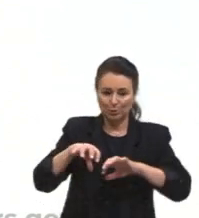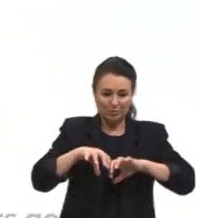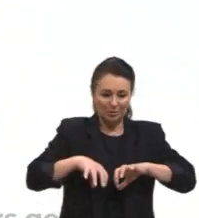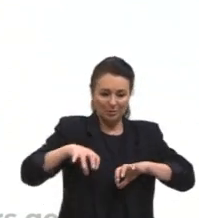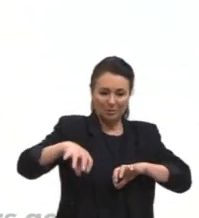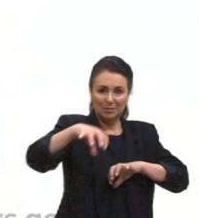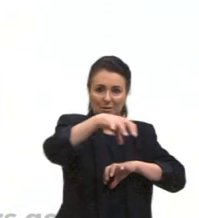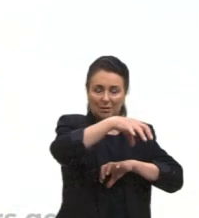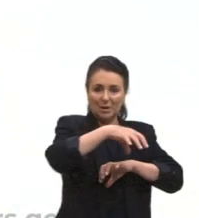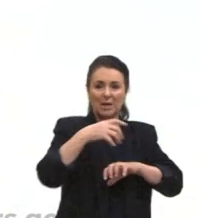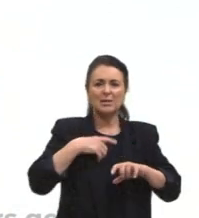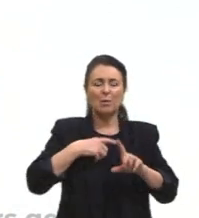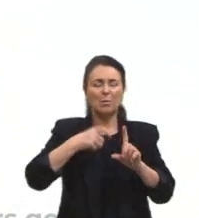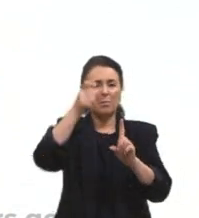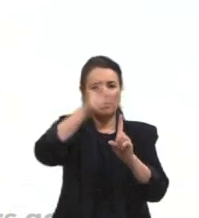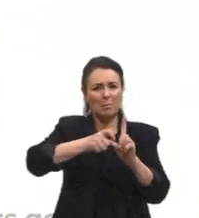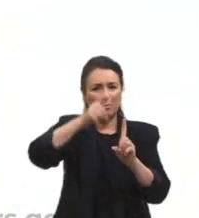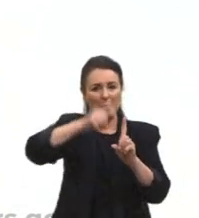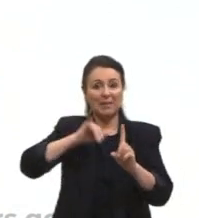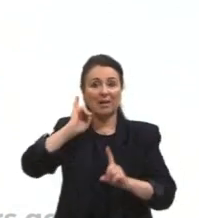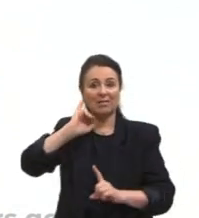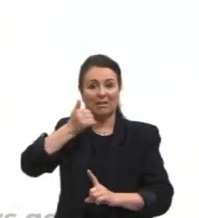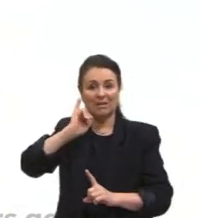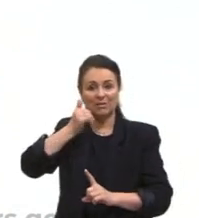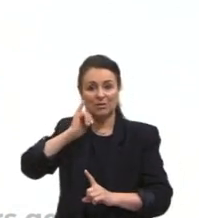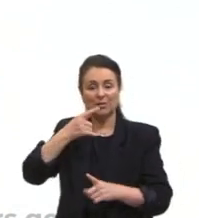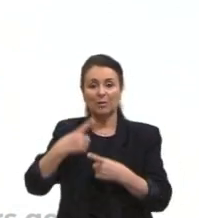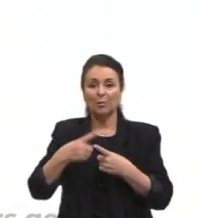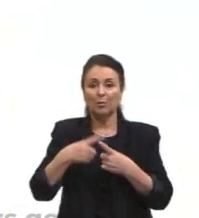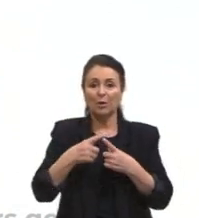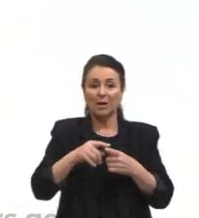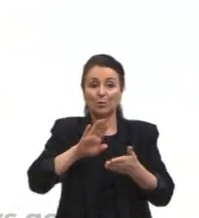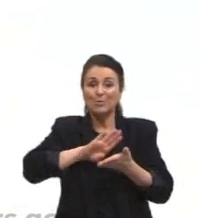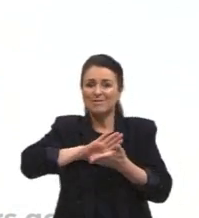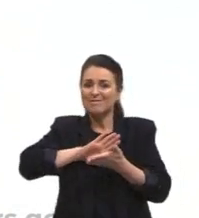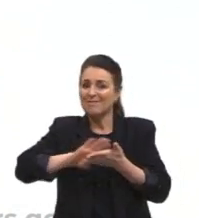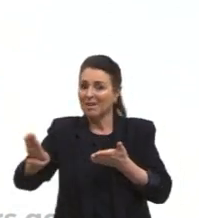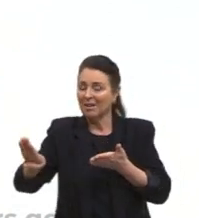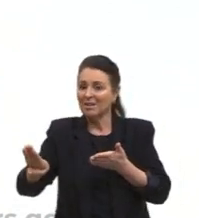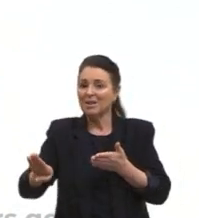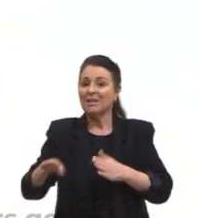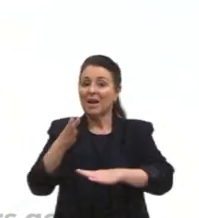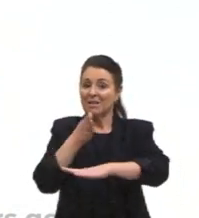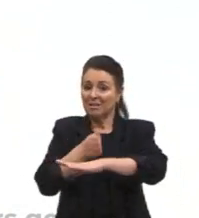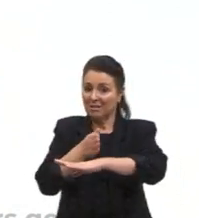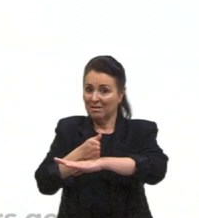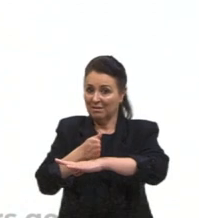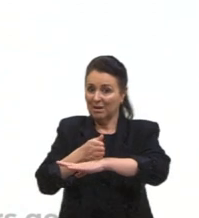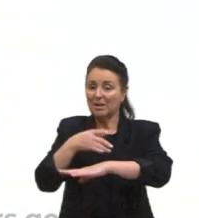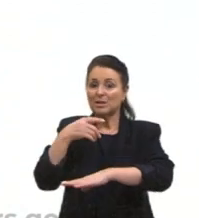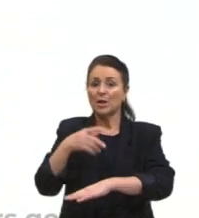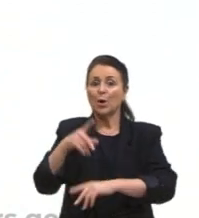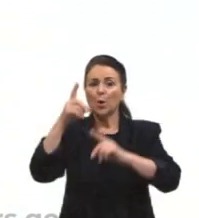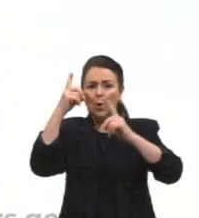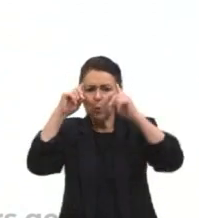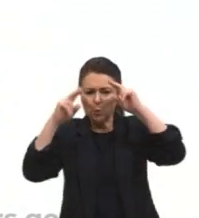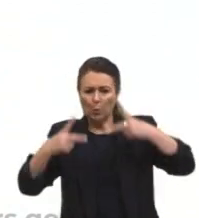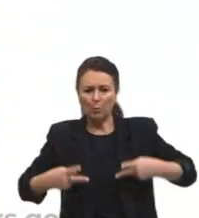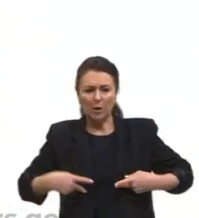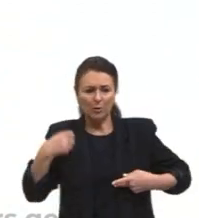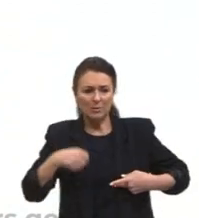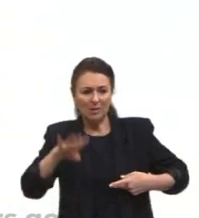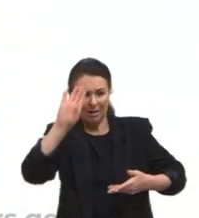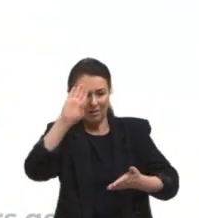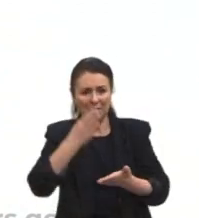metanarrativas, porque ao sair da Idade Média, o ser humano precisa também se agarrar em alguma